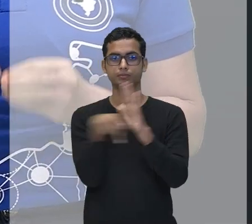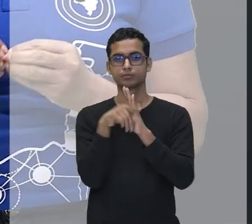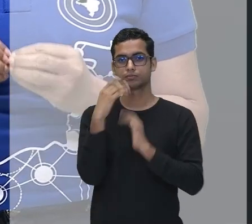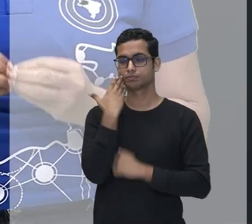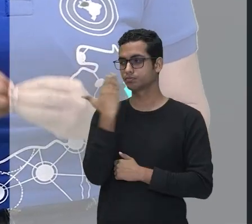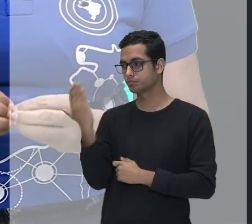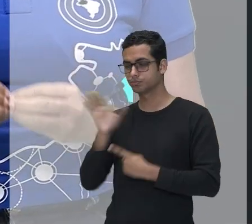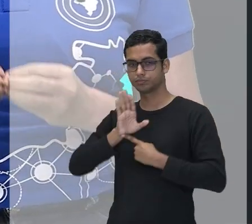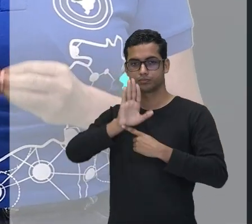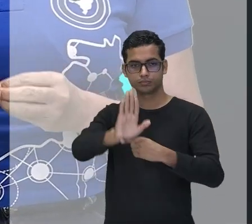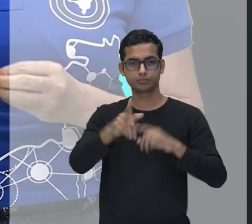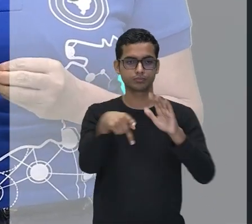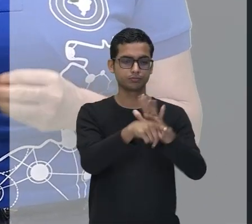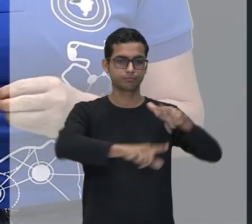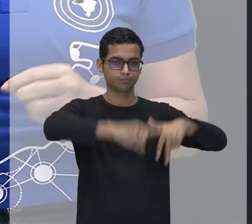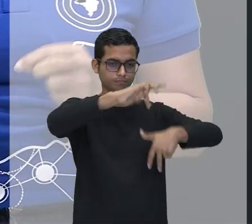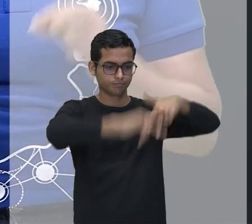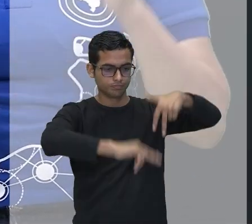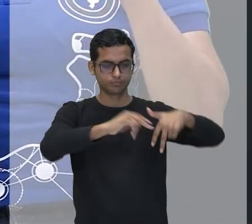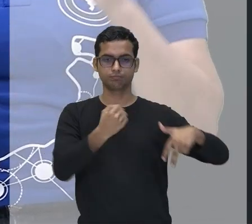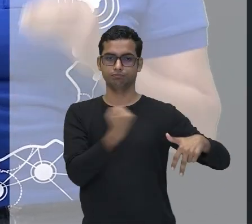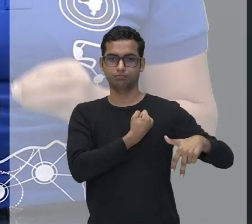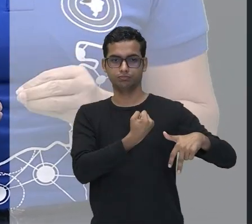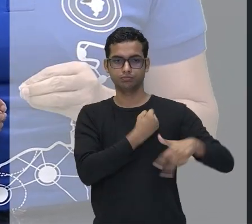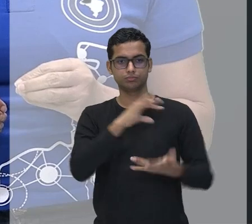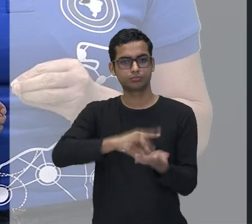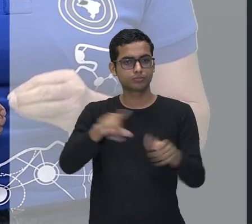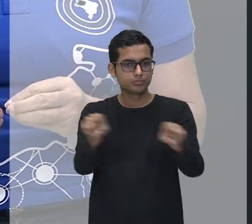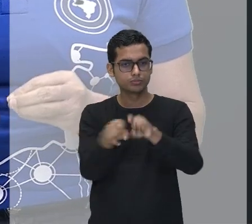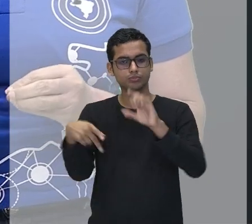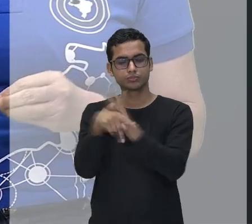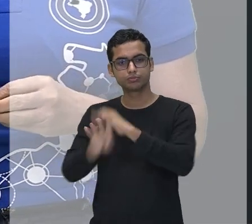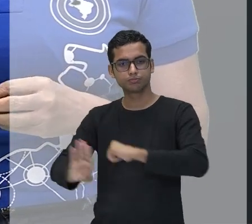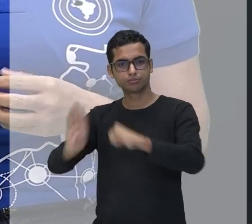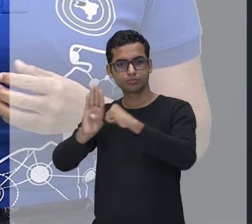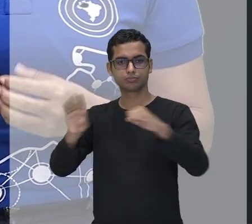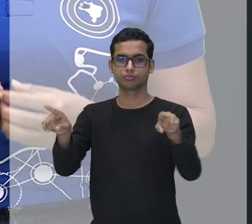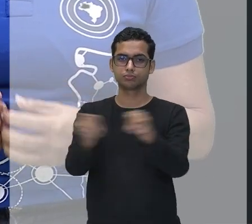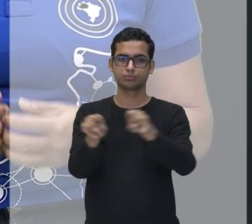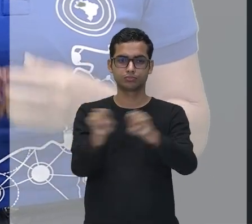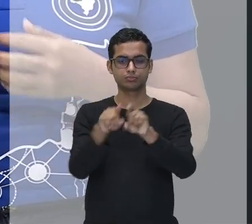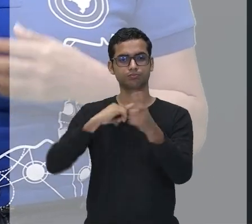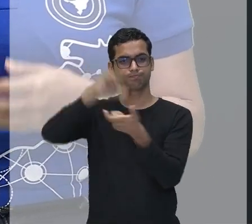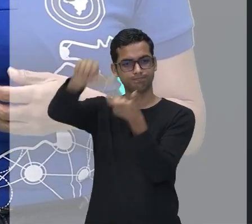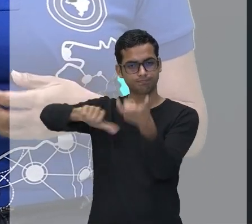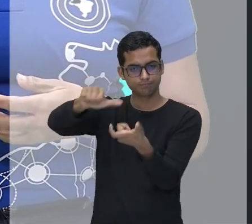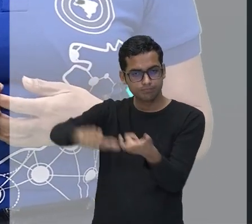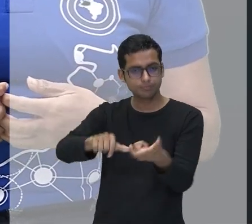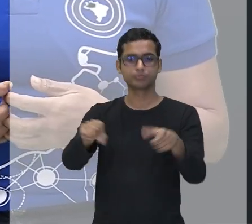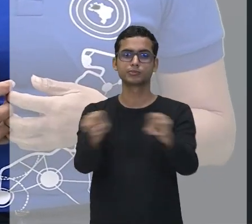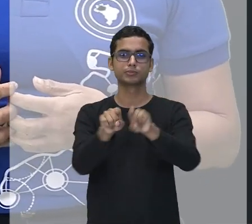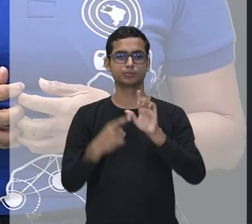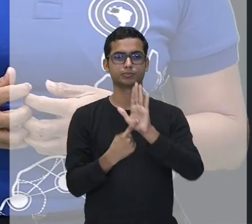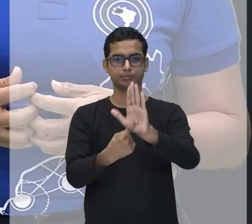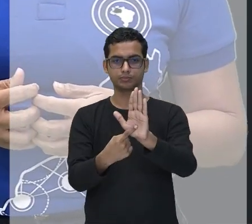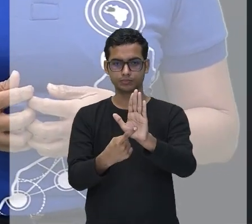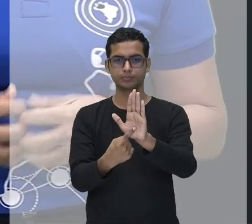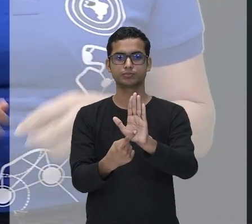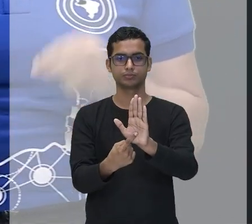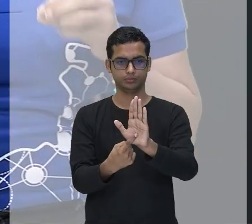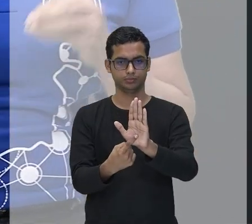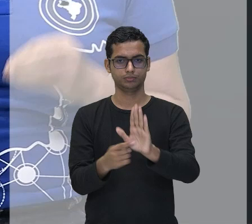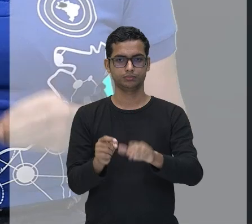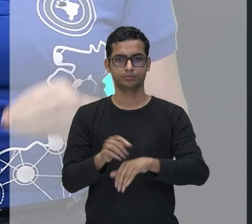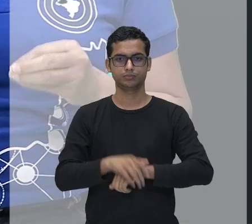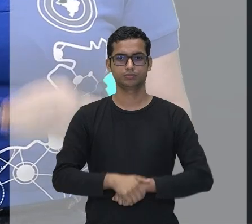entre o gênero e o número de um substantivo com as flexões correspondentes de